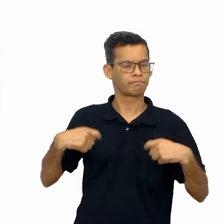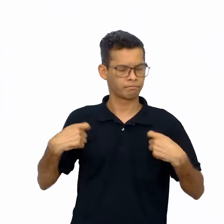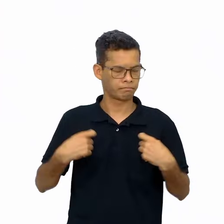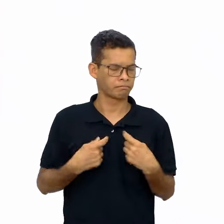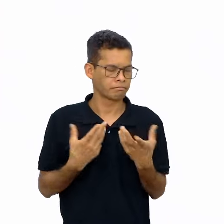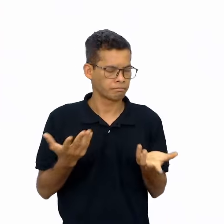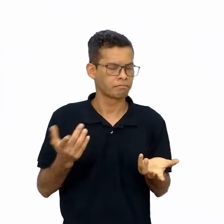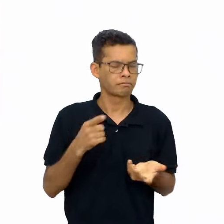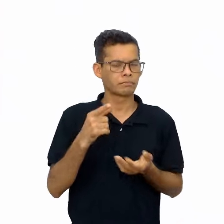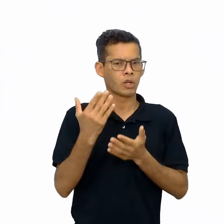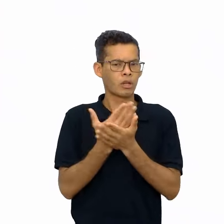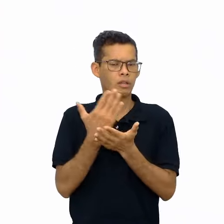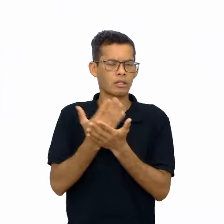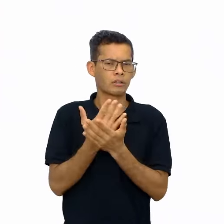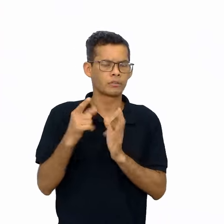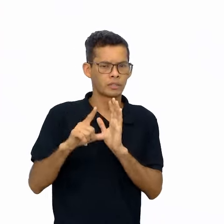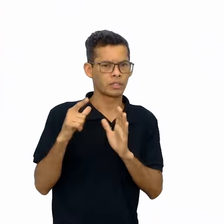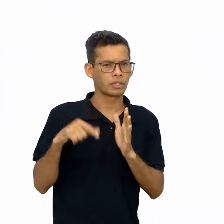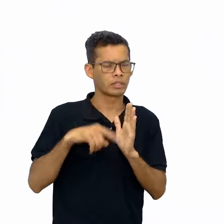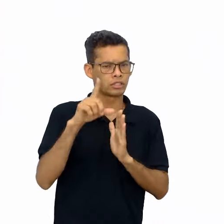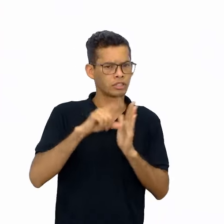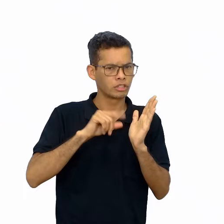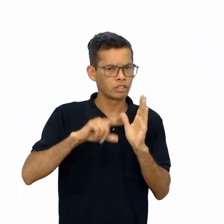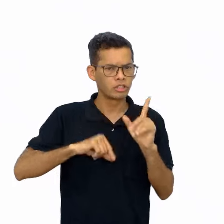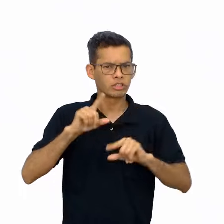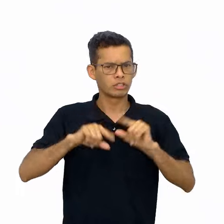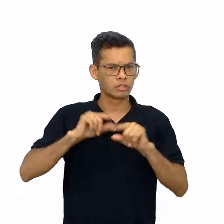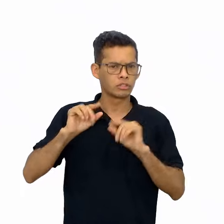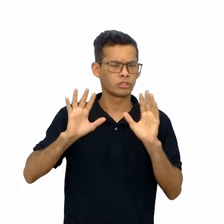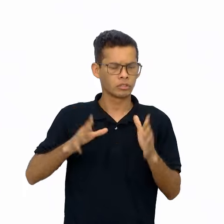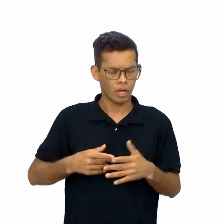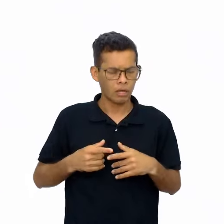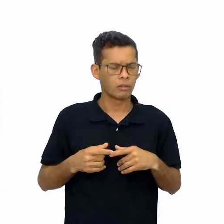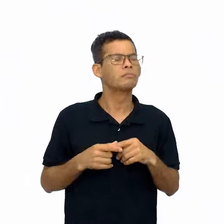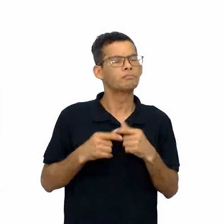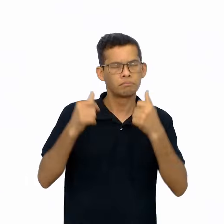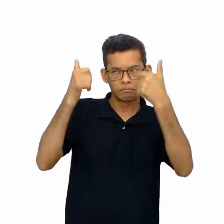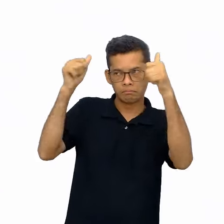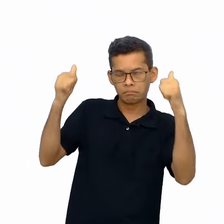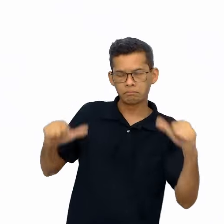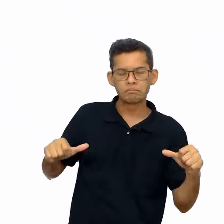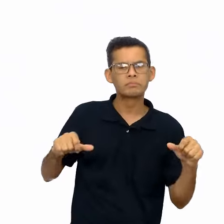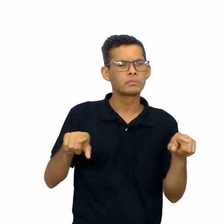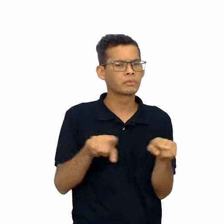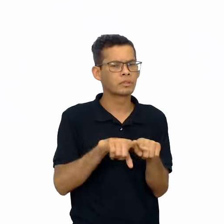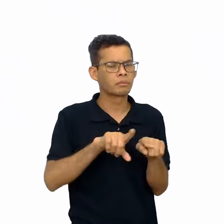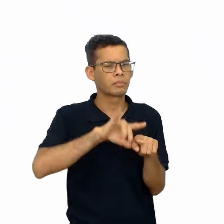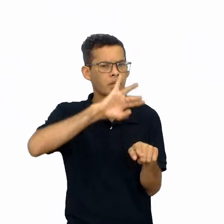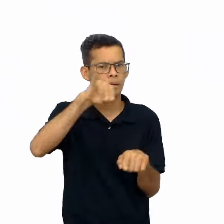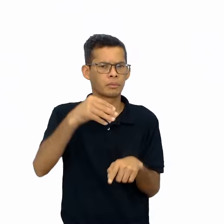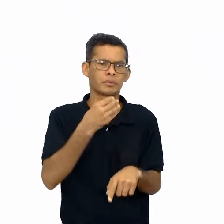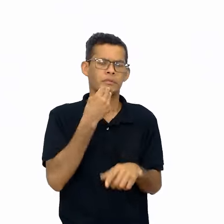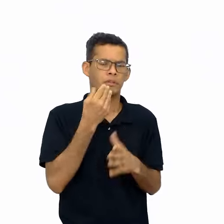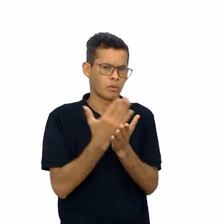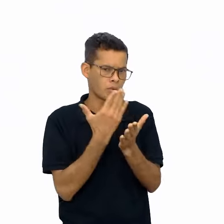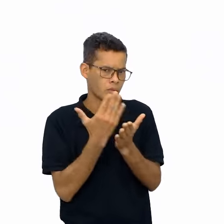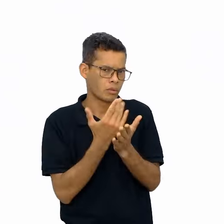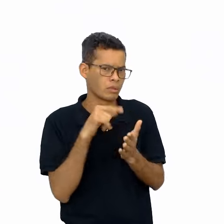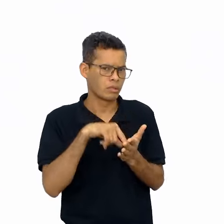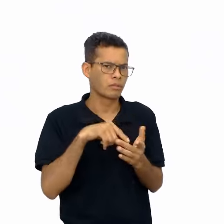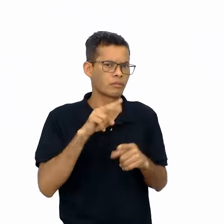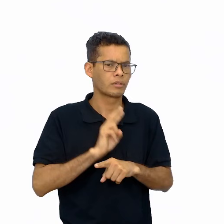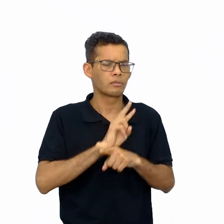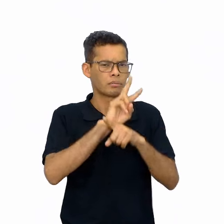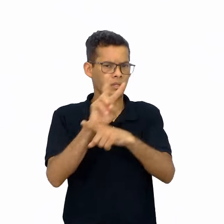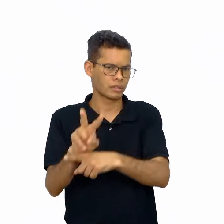livros selecionados e, de acordo com a catalogação combinada, claro, aproveitar para emprestar um livro para